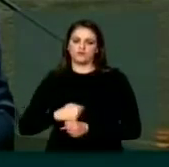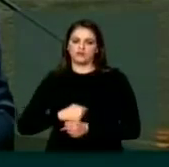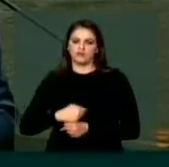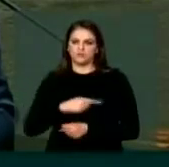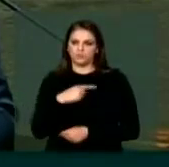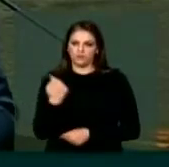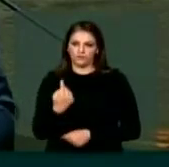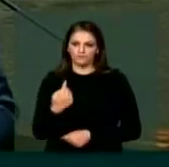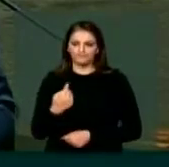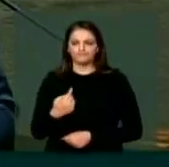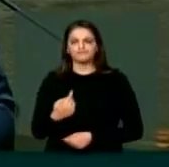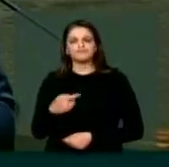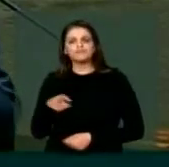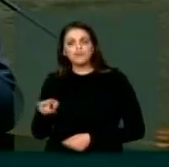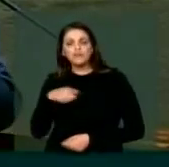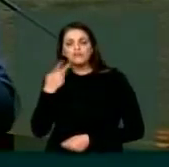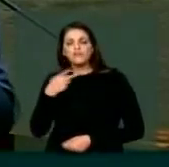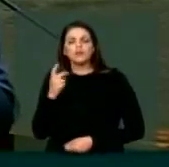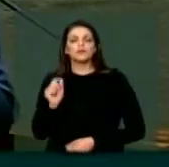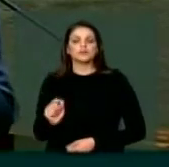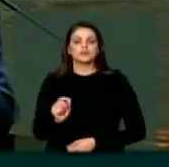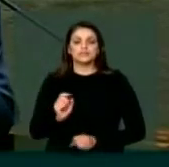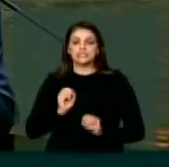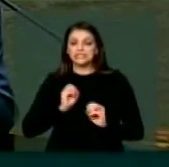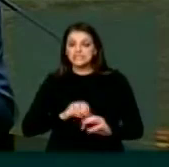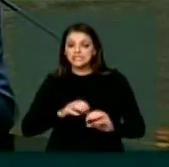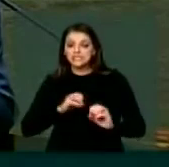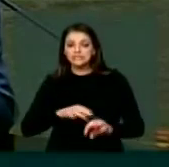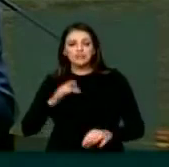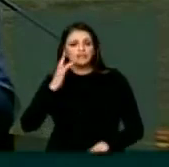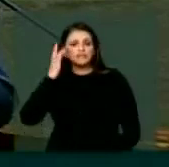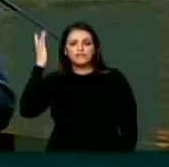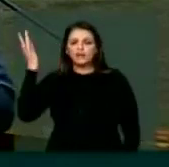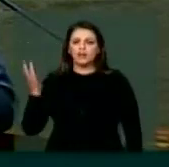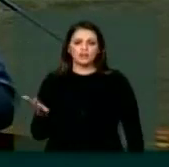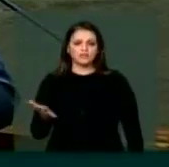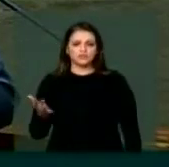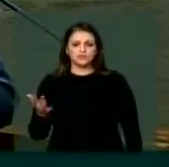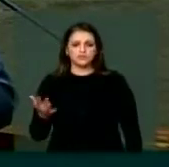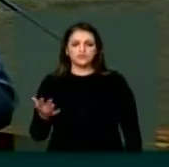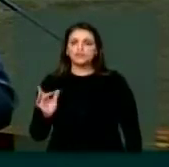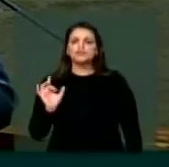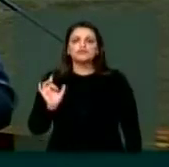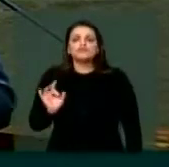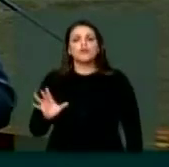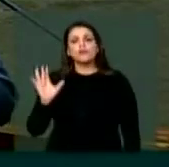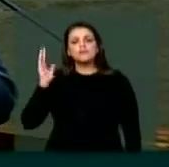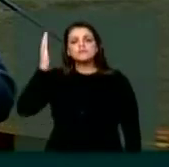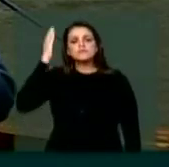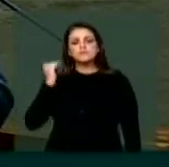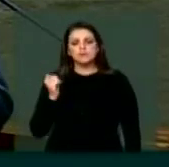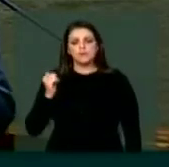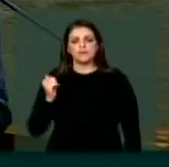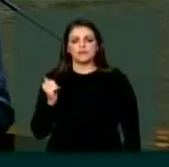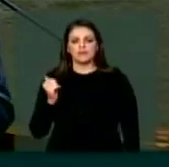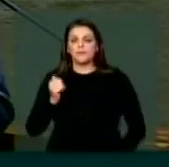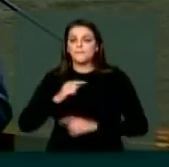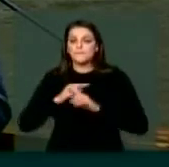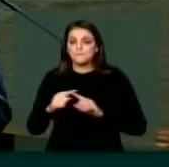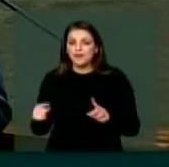dizia que ensinar é fácil, basta saber, agora,